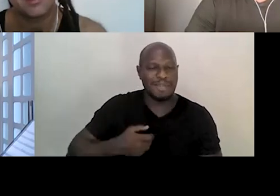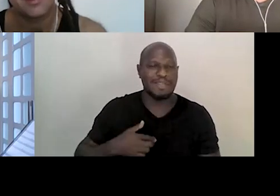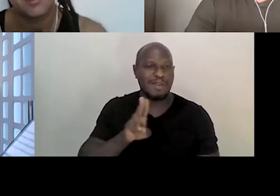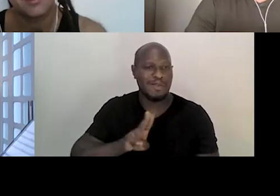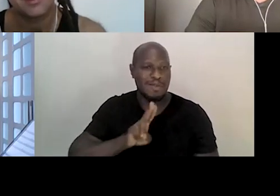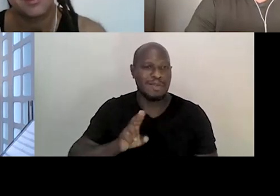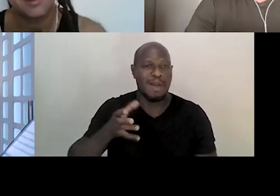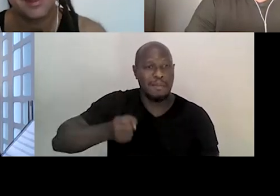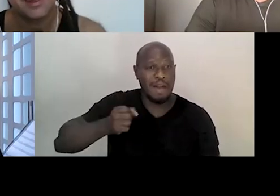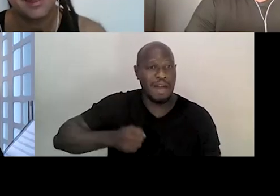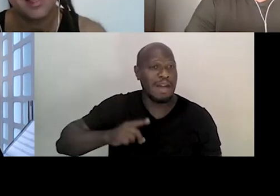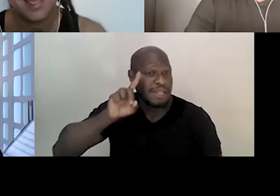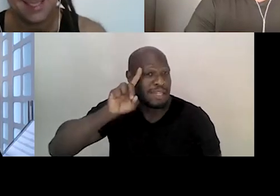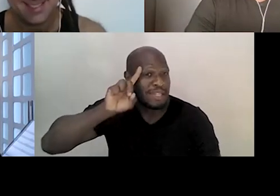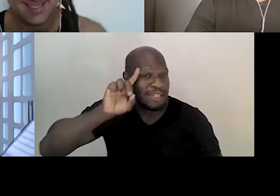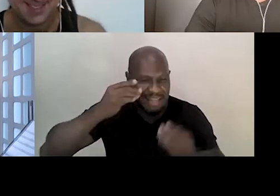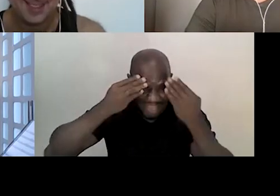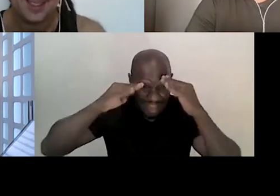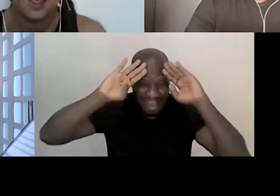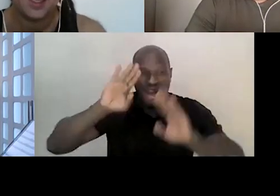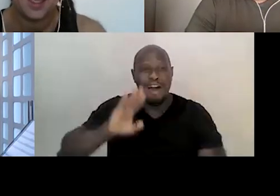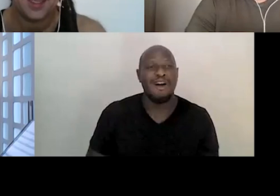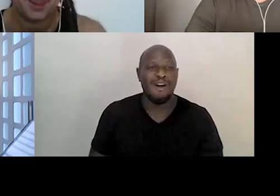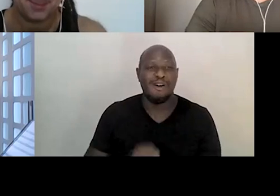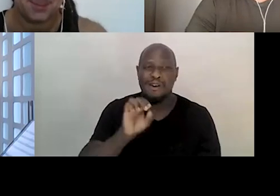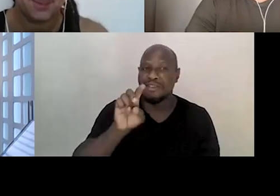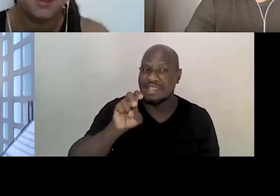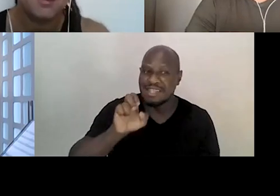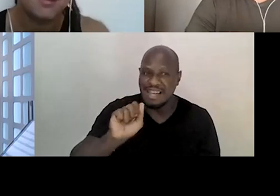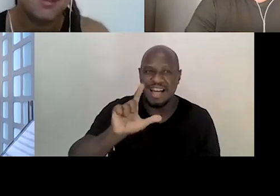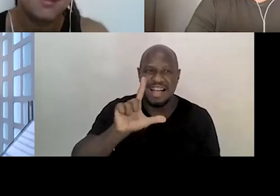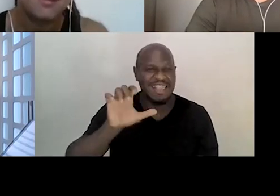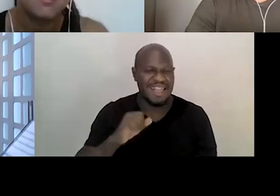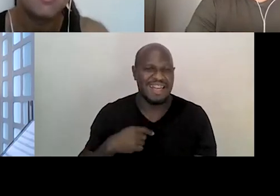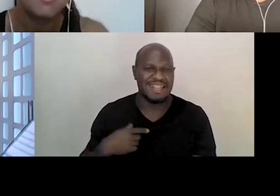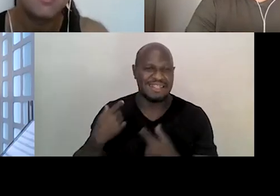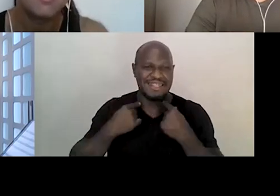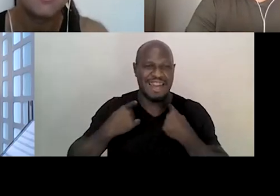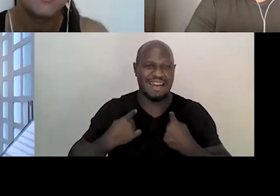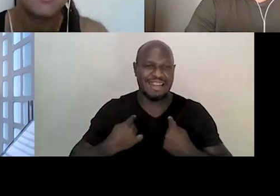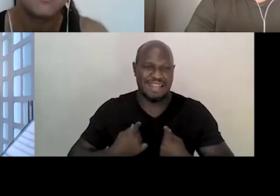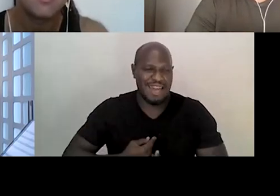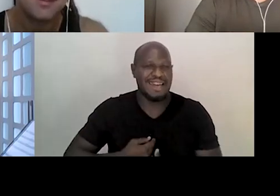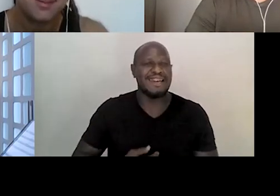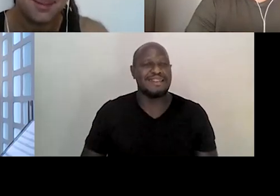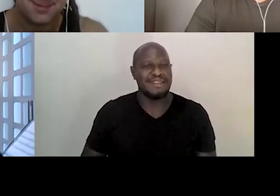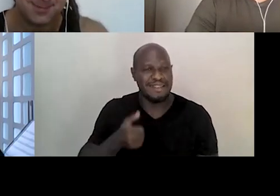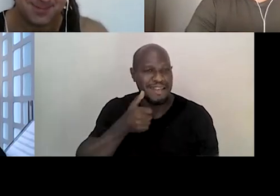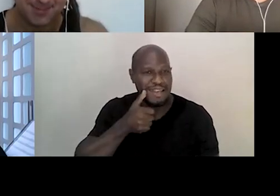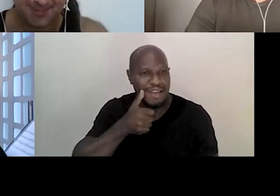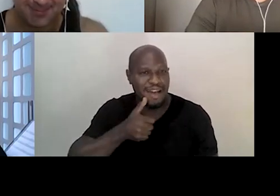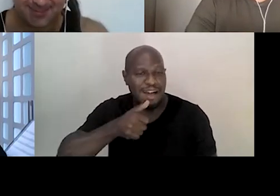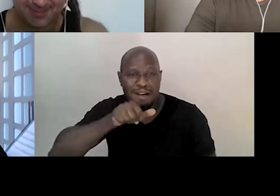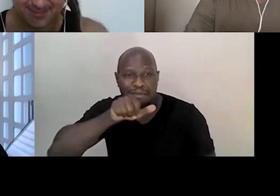é dia de Oxalá, sexta-feira, dia de Oxalá. Estou aqui trazendo minhas guias da minha mãe Oxum, da minha